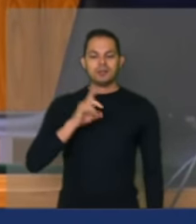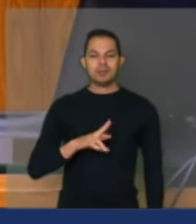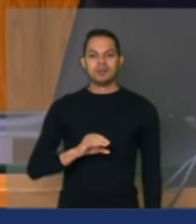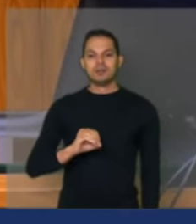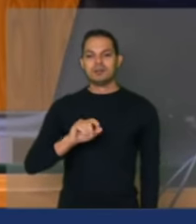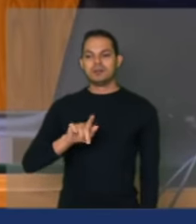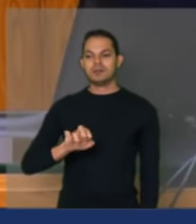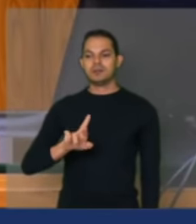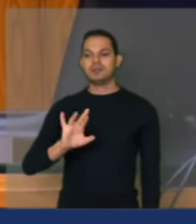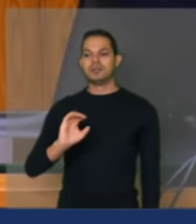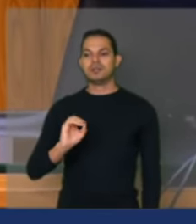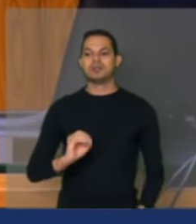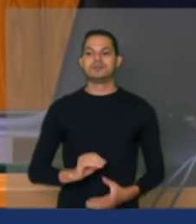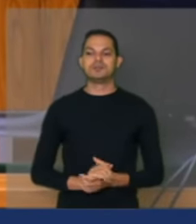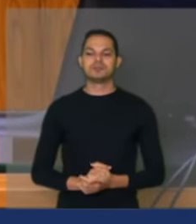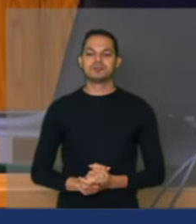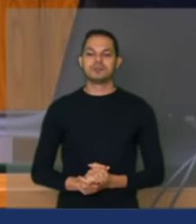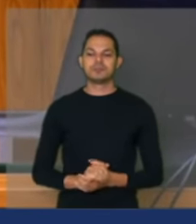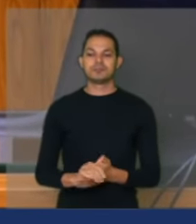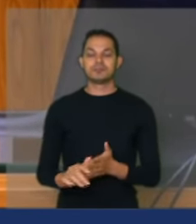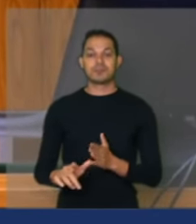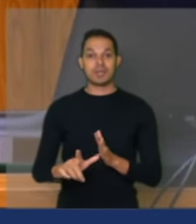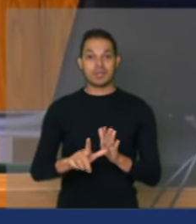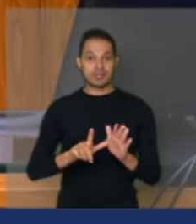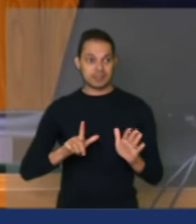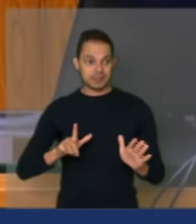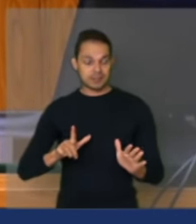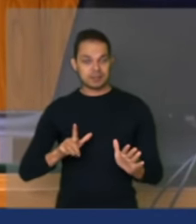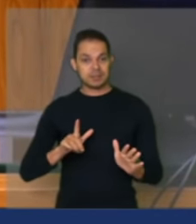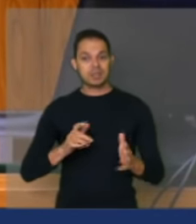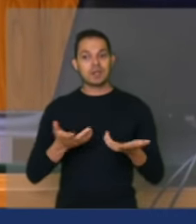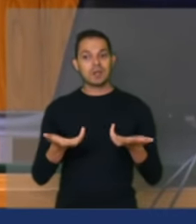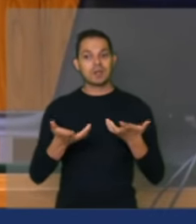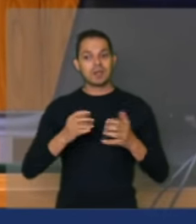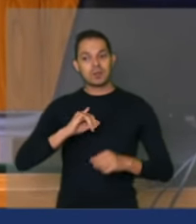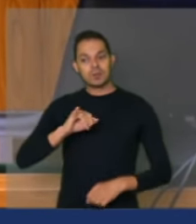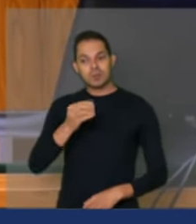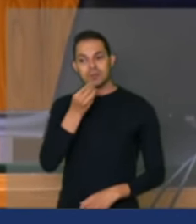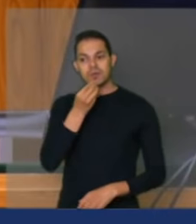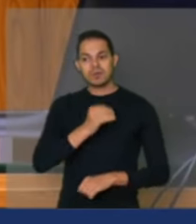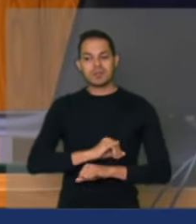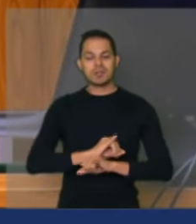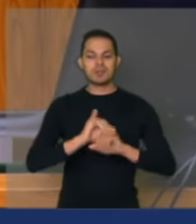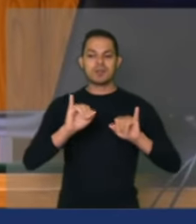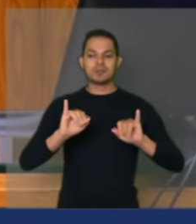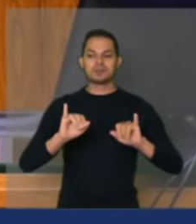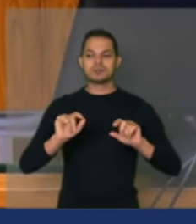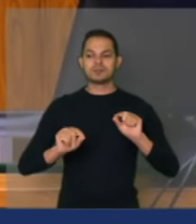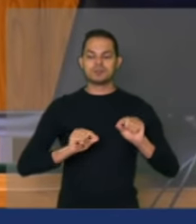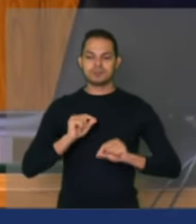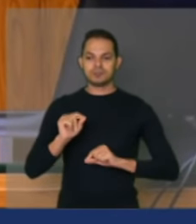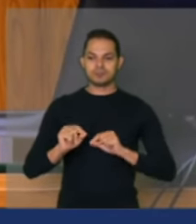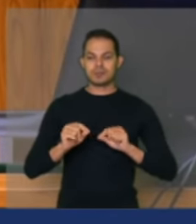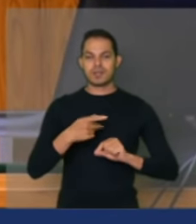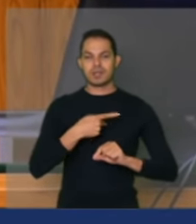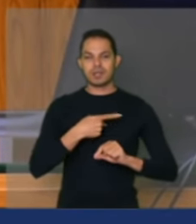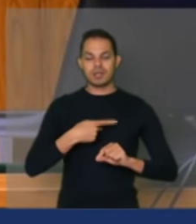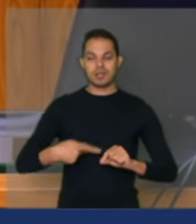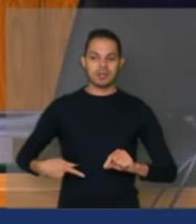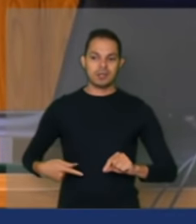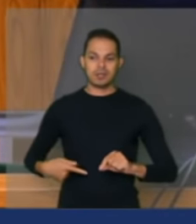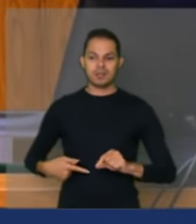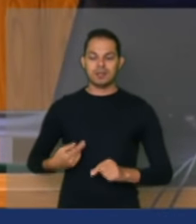Correia. Antes, deputado, eu apenas quero aproveitar e fazer o registro aqui desta presidência, da